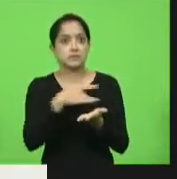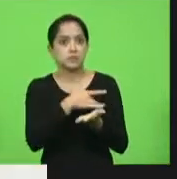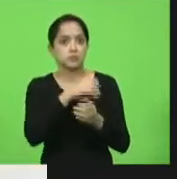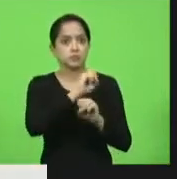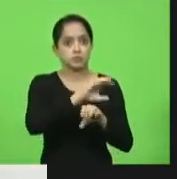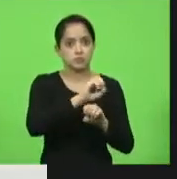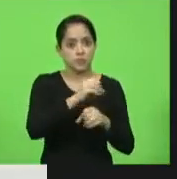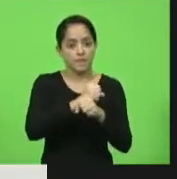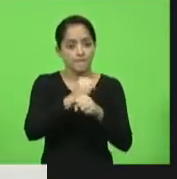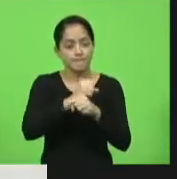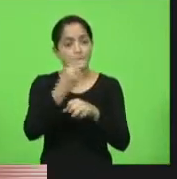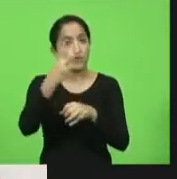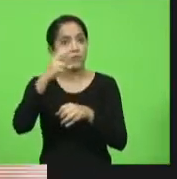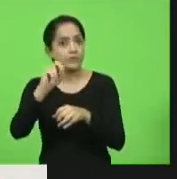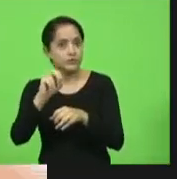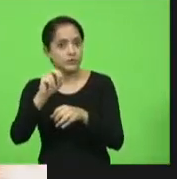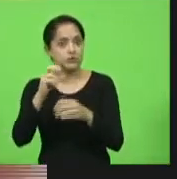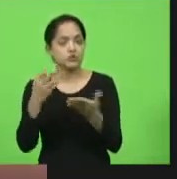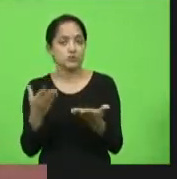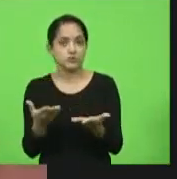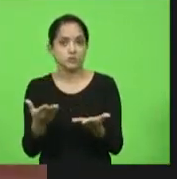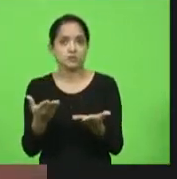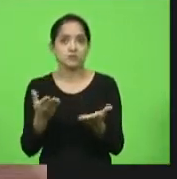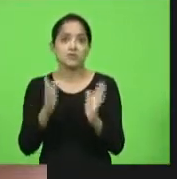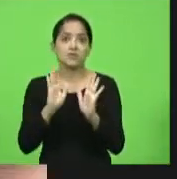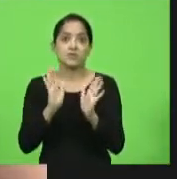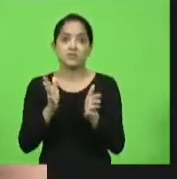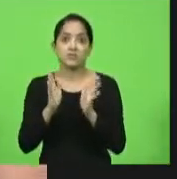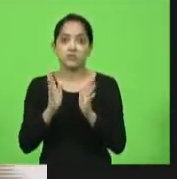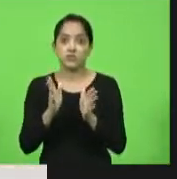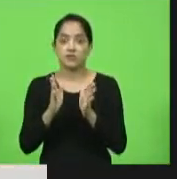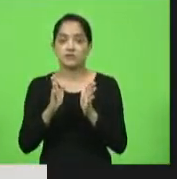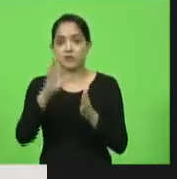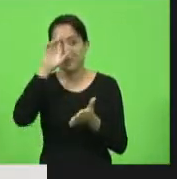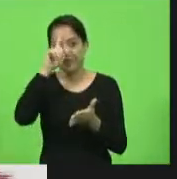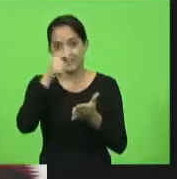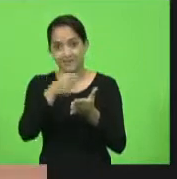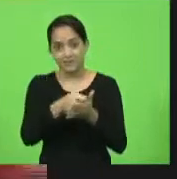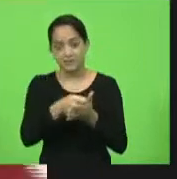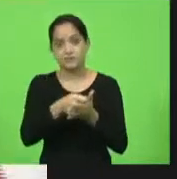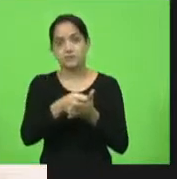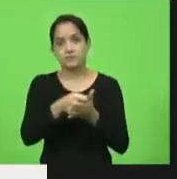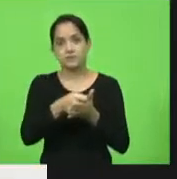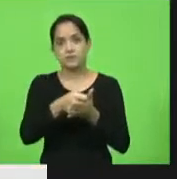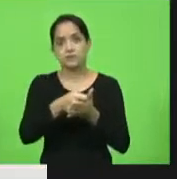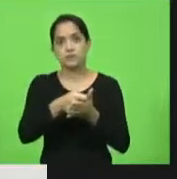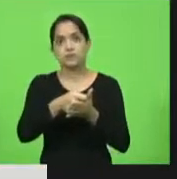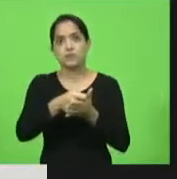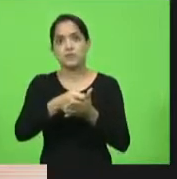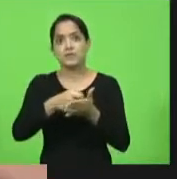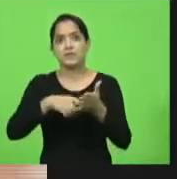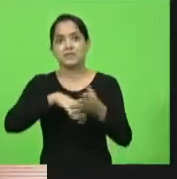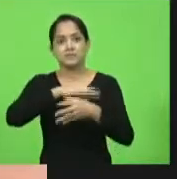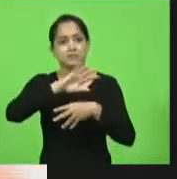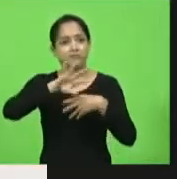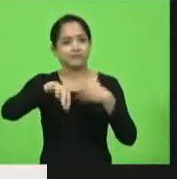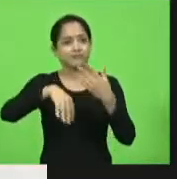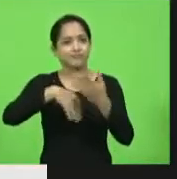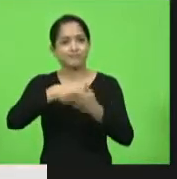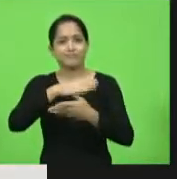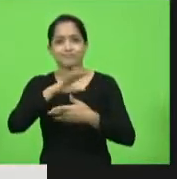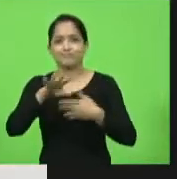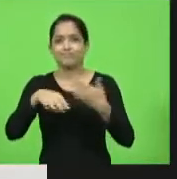20 anos já foi uma medida que desestruturou serviços